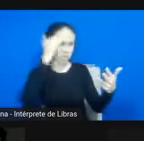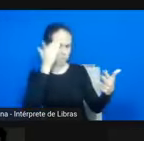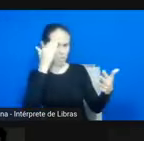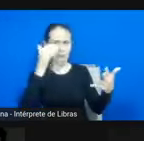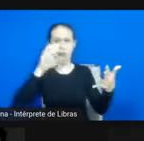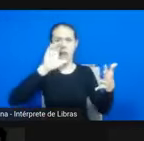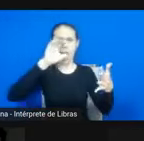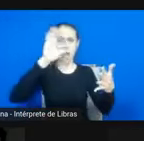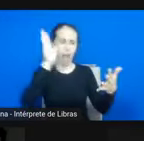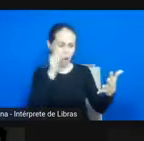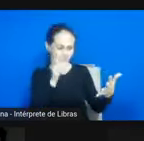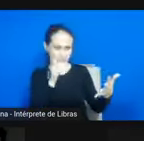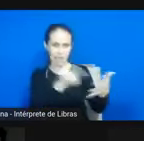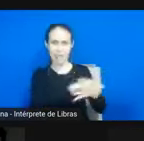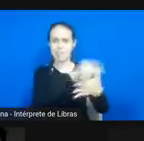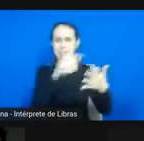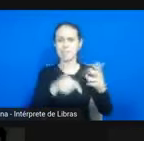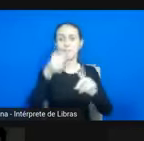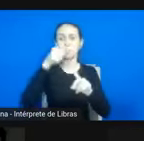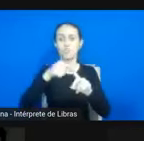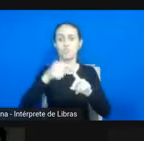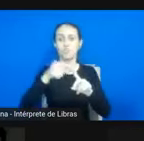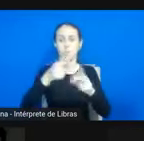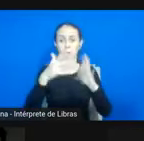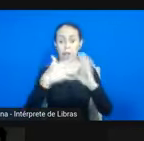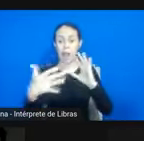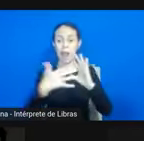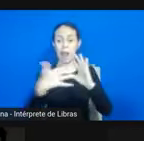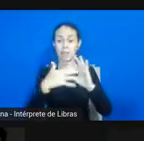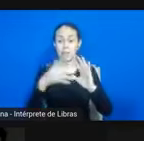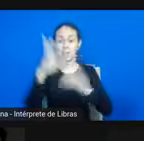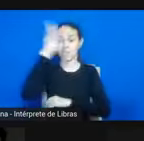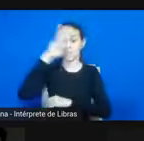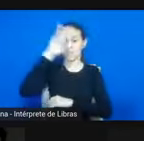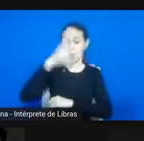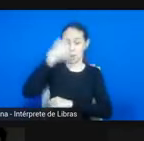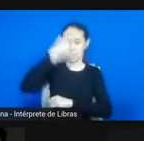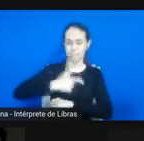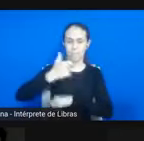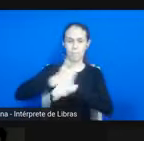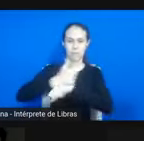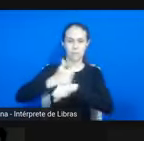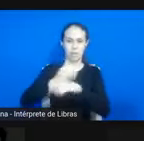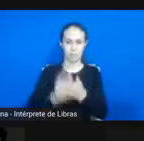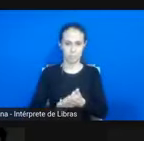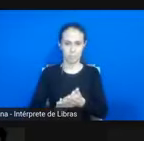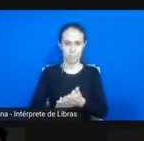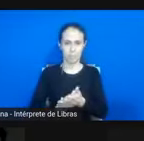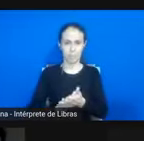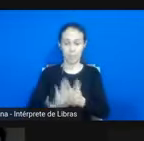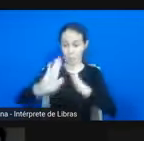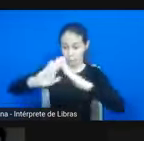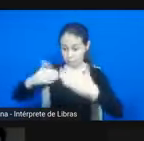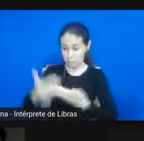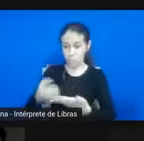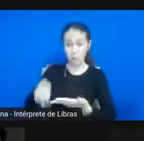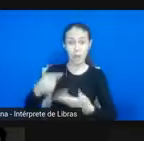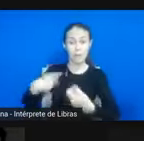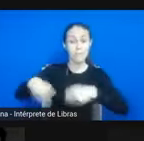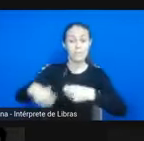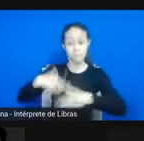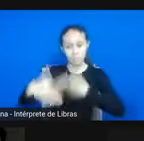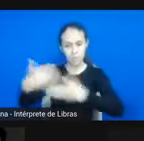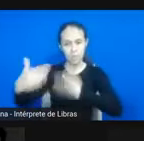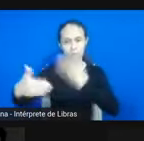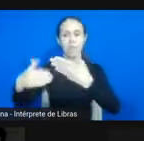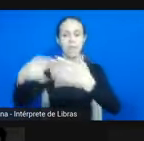Eu acho que é para isso que a gente tem que dar aula de história. Nossas aulas têm que serem capazes de fazer os nossos alunos desenvolverem essas habilidades. E é aqui